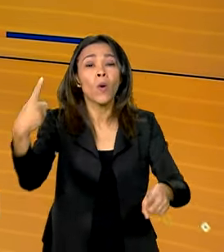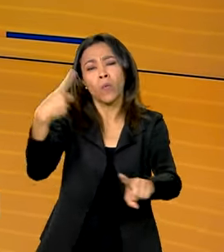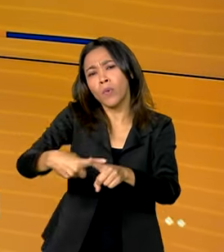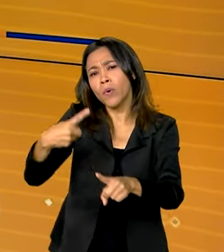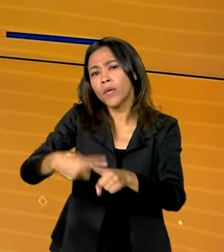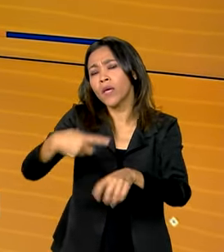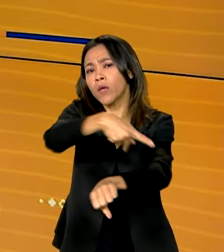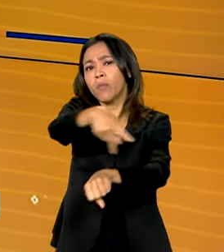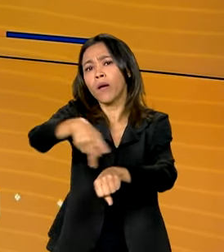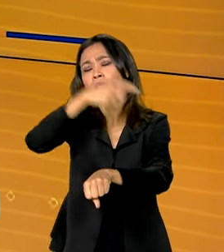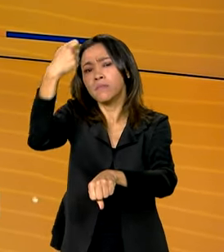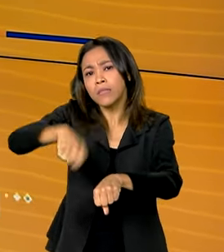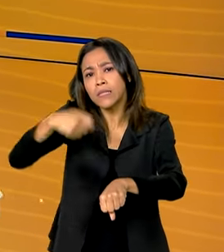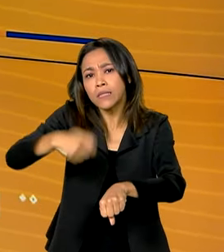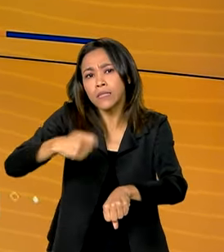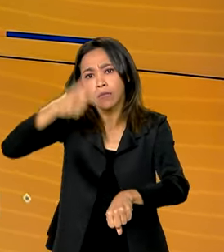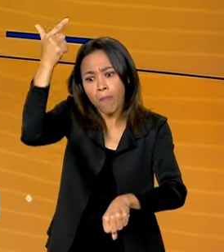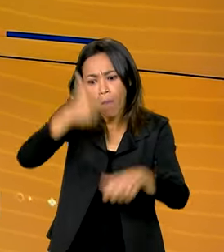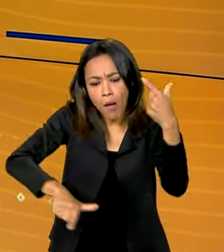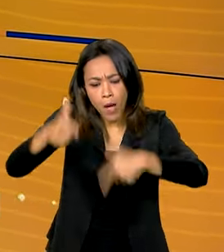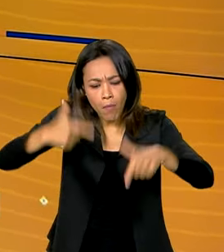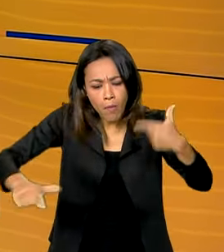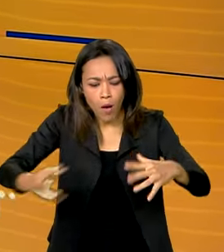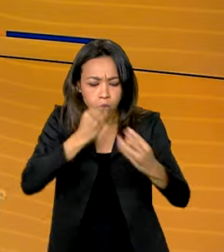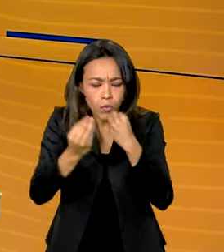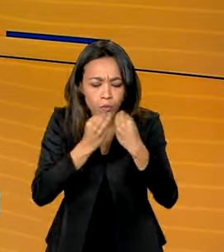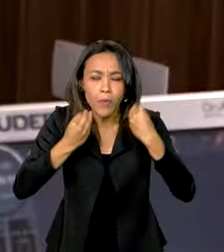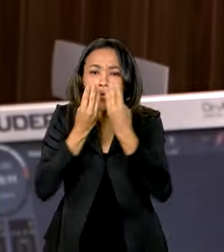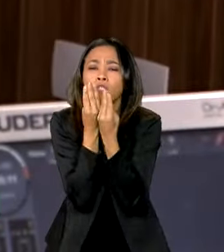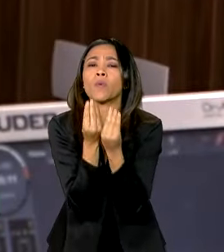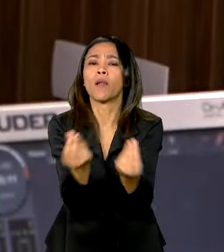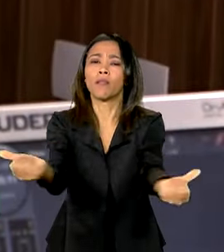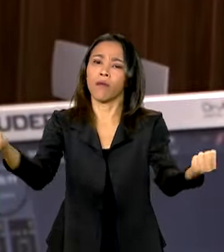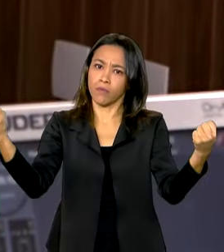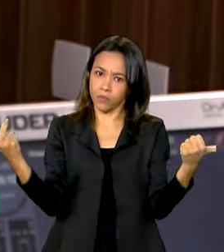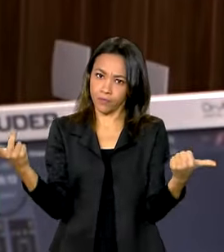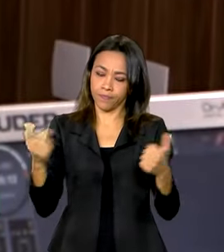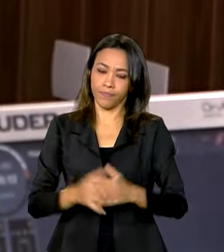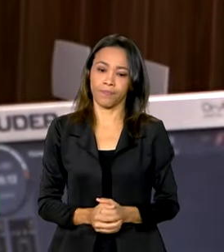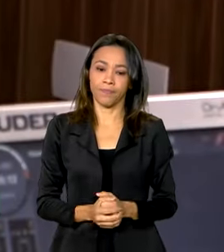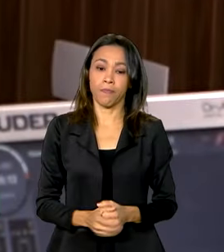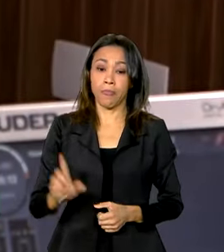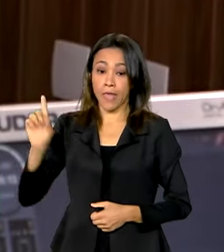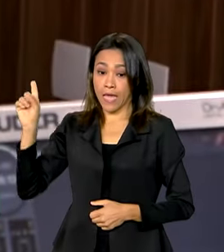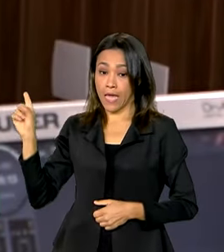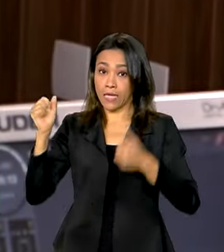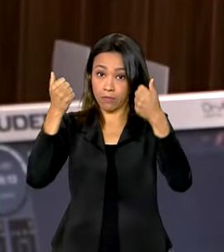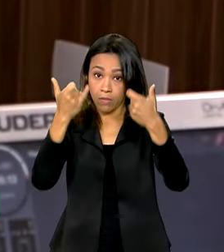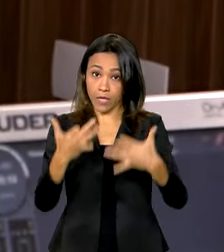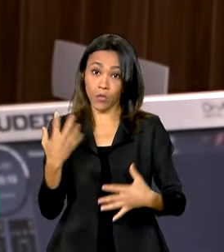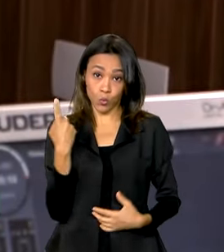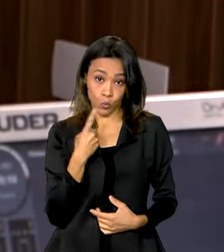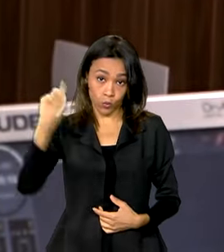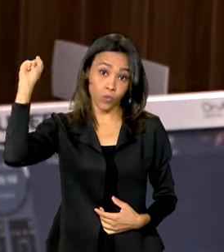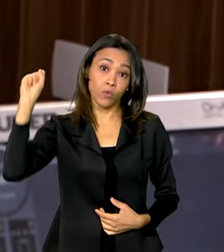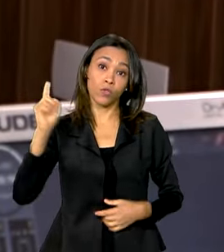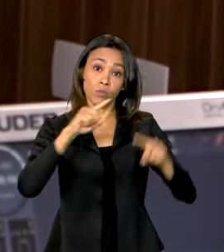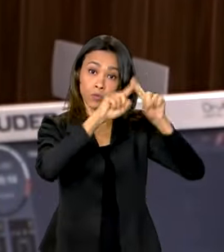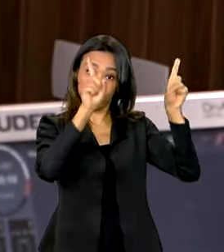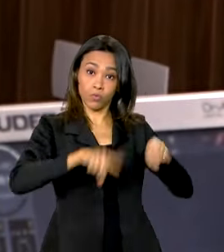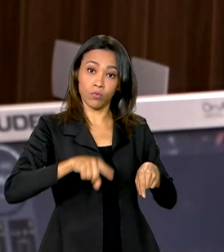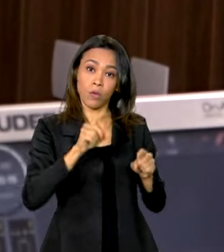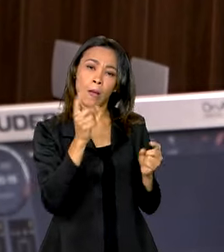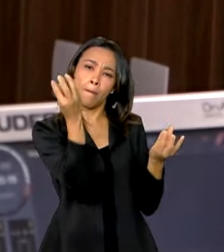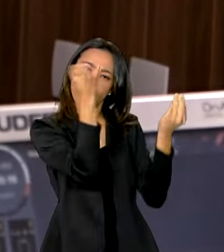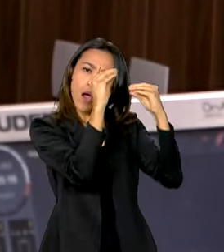precisa produzir cada vez mais alimentos e de qualidade. Os últimos planos safras da agricultura familiar,